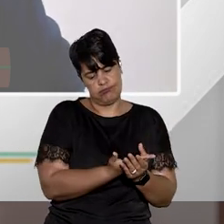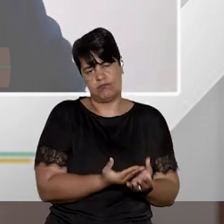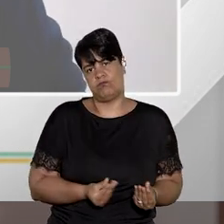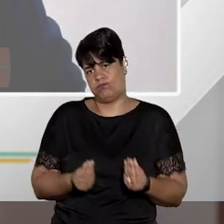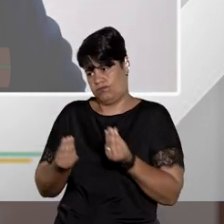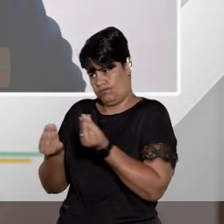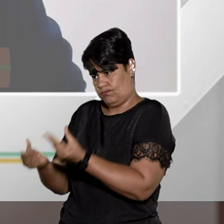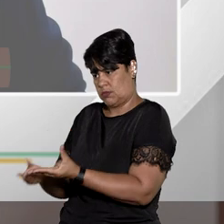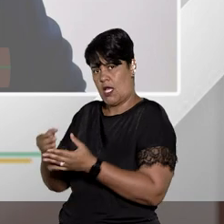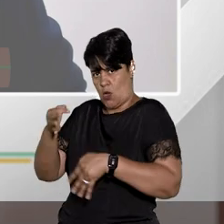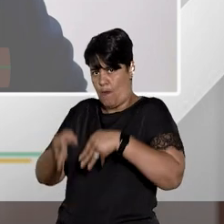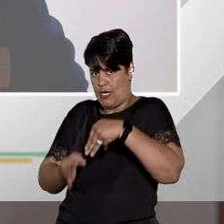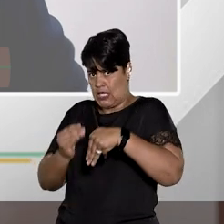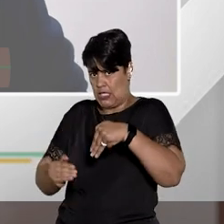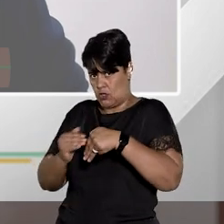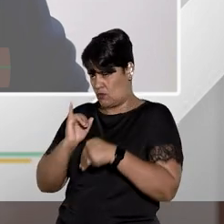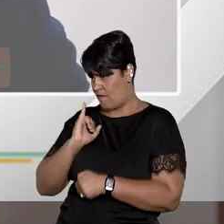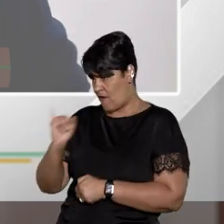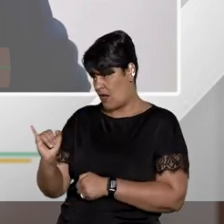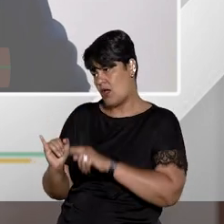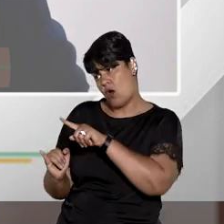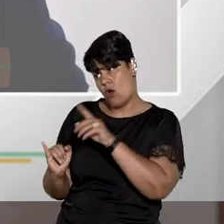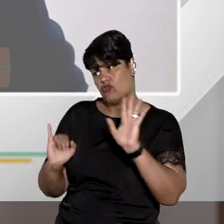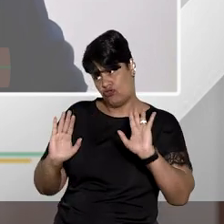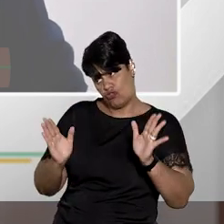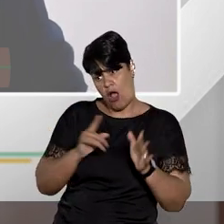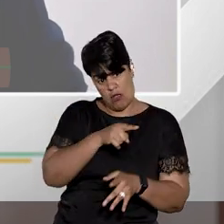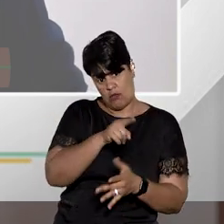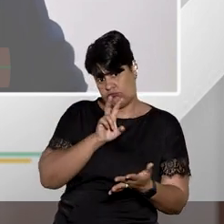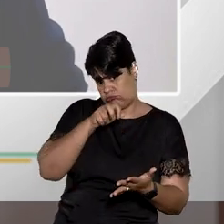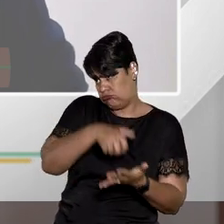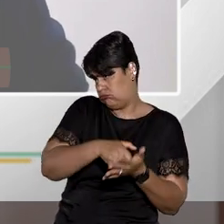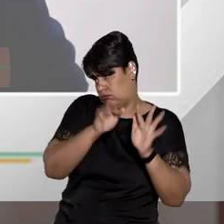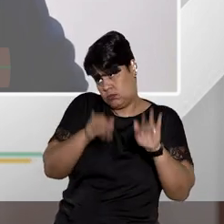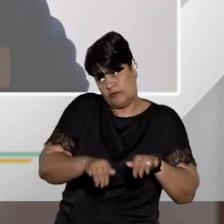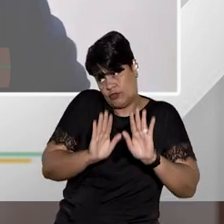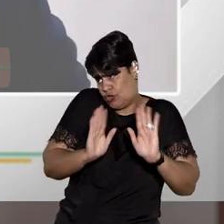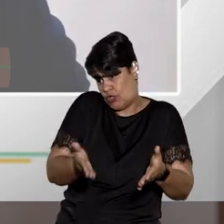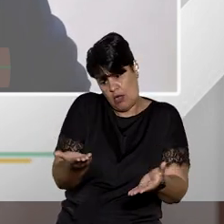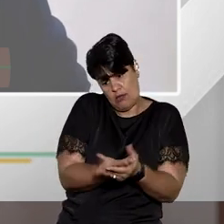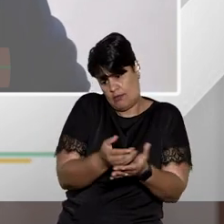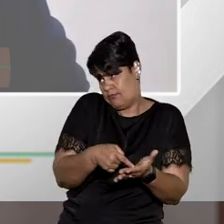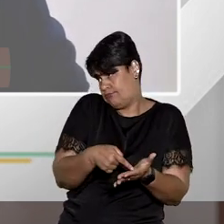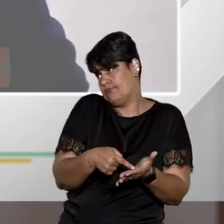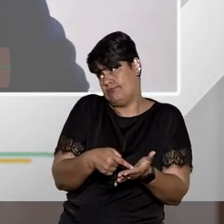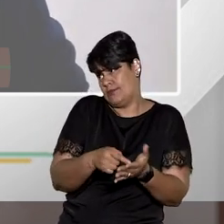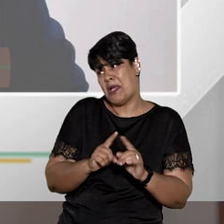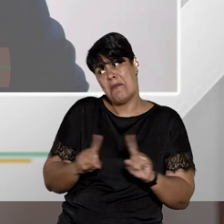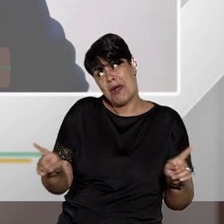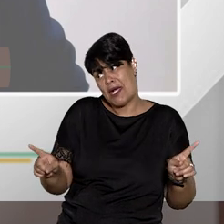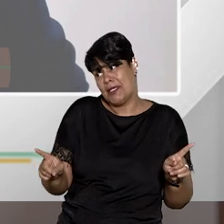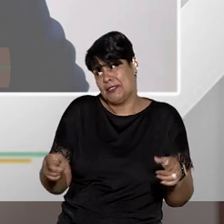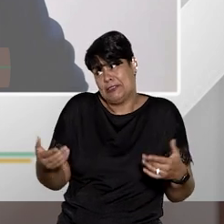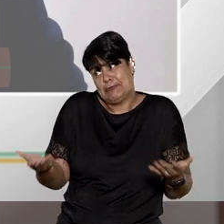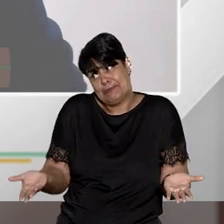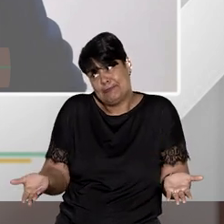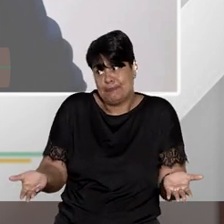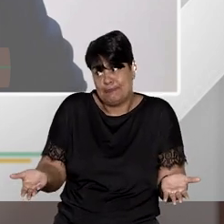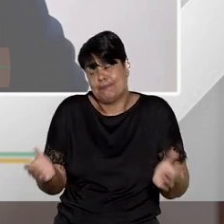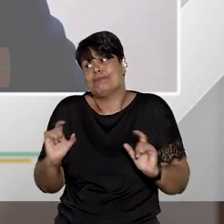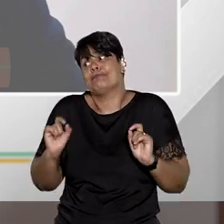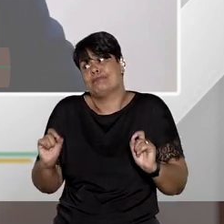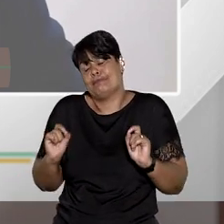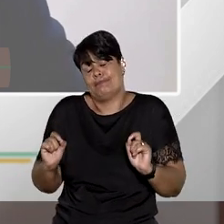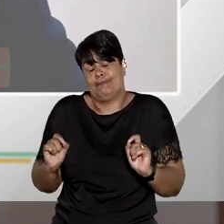temos uma situação em que a condenação já transitou em julgado, mas parece ser caso de insignificância.